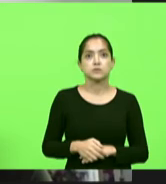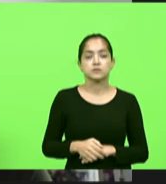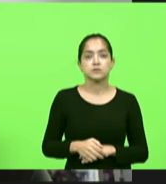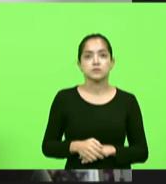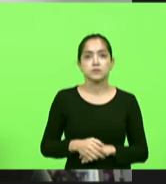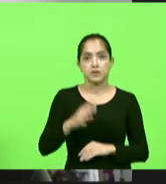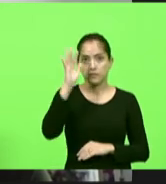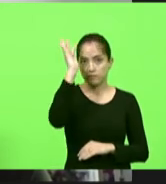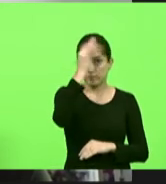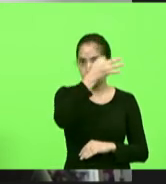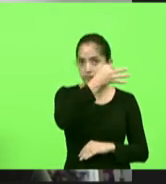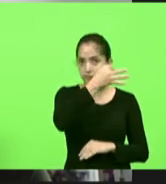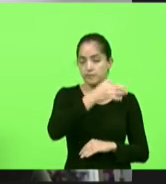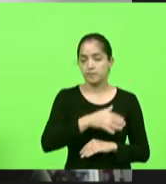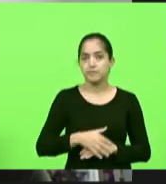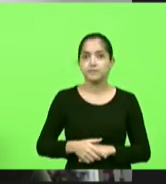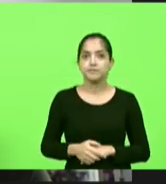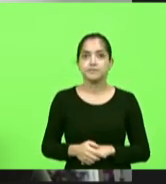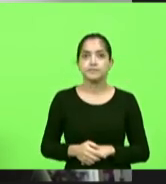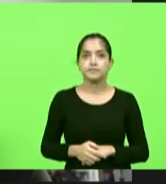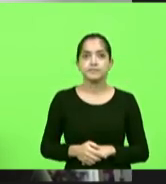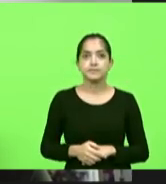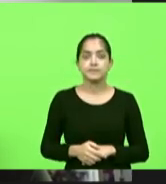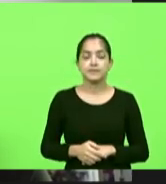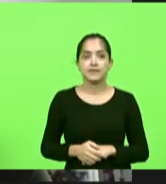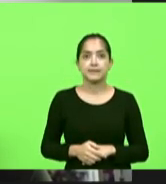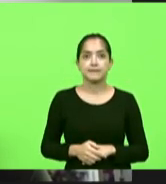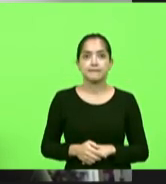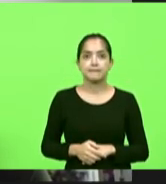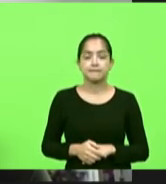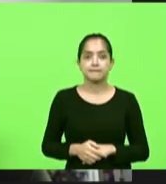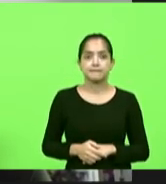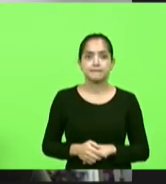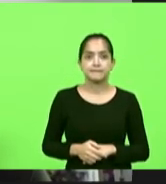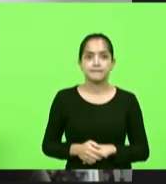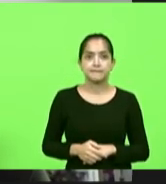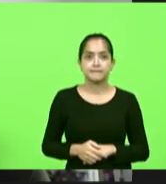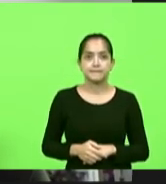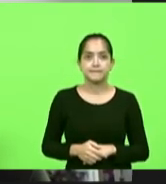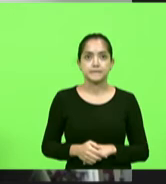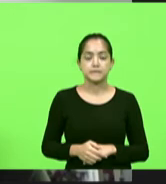bancada do oeste de Santa Catarina por seis minutos deputado